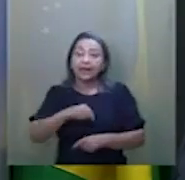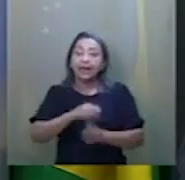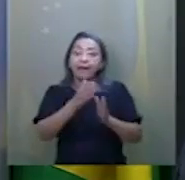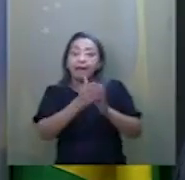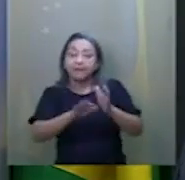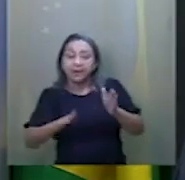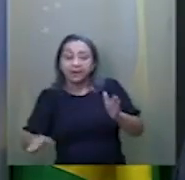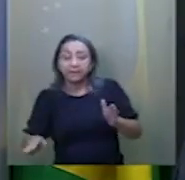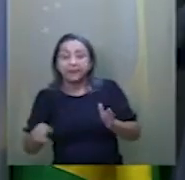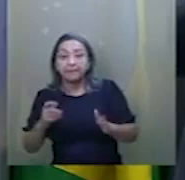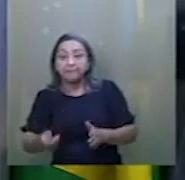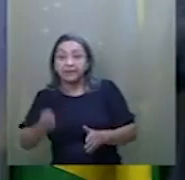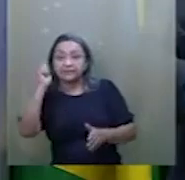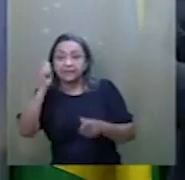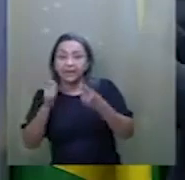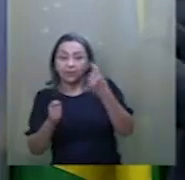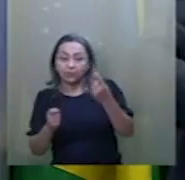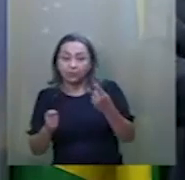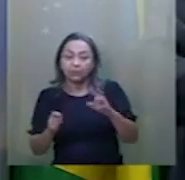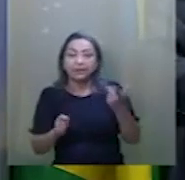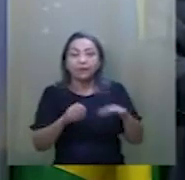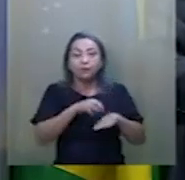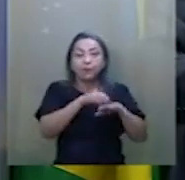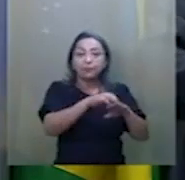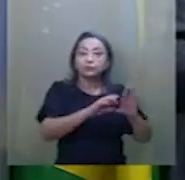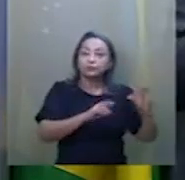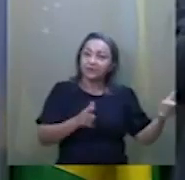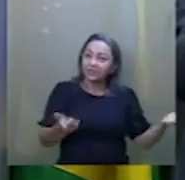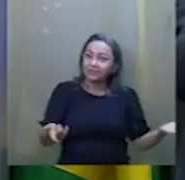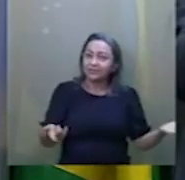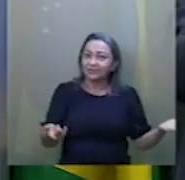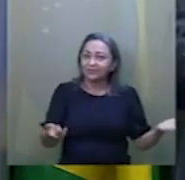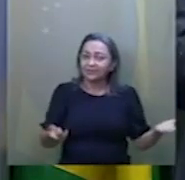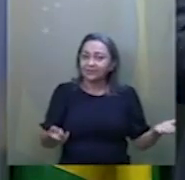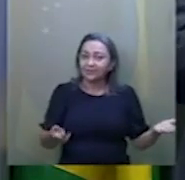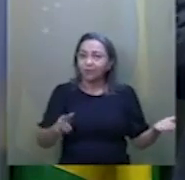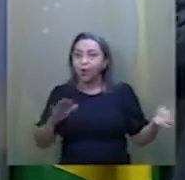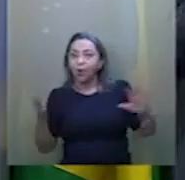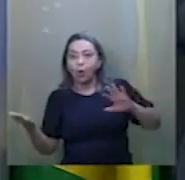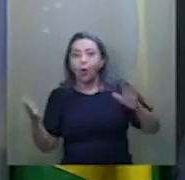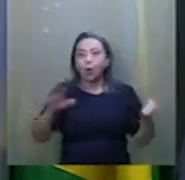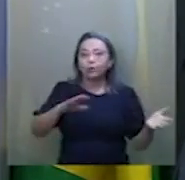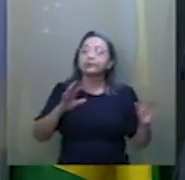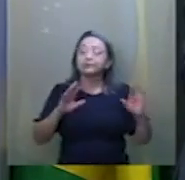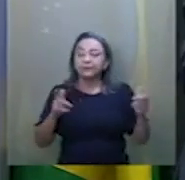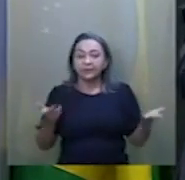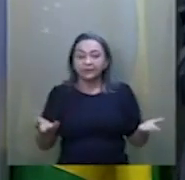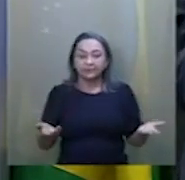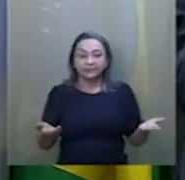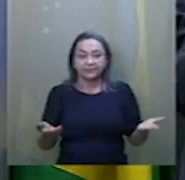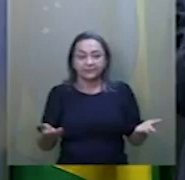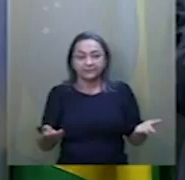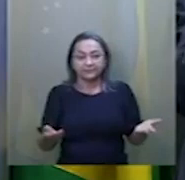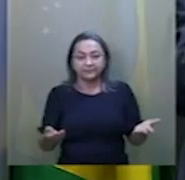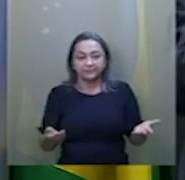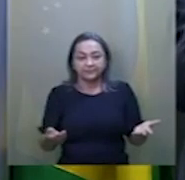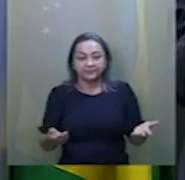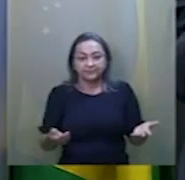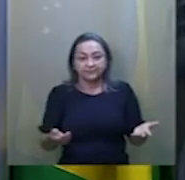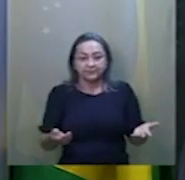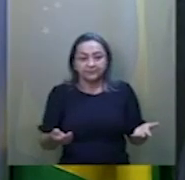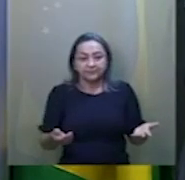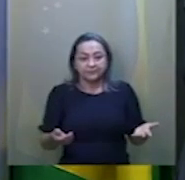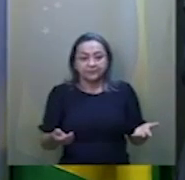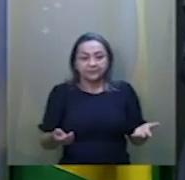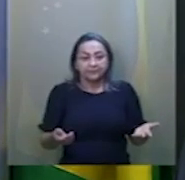para pescar é uma e para o ferry boat é outra. Então, para